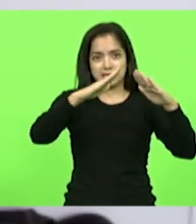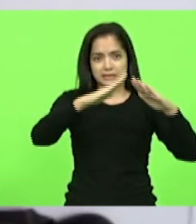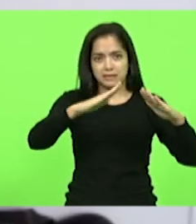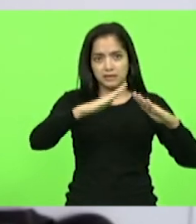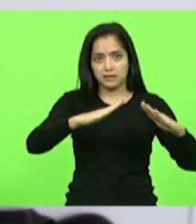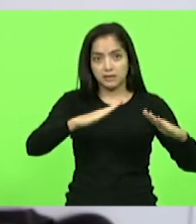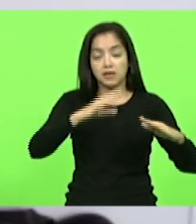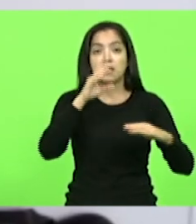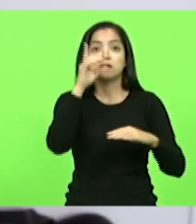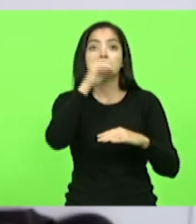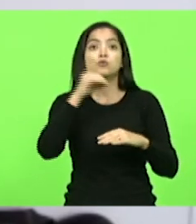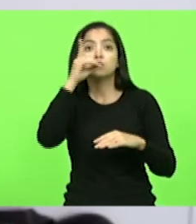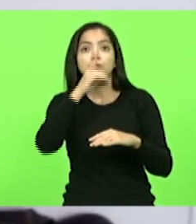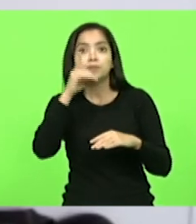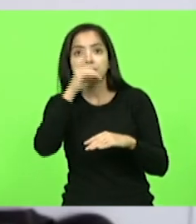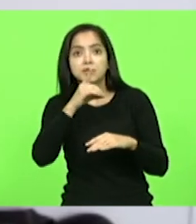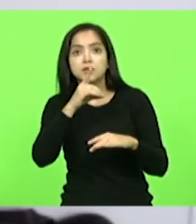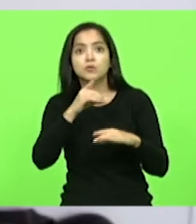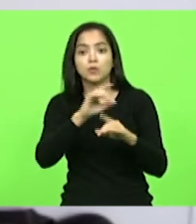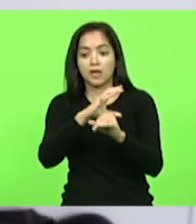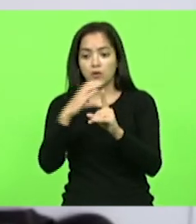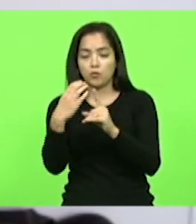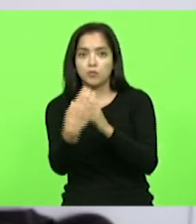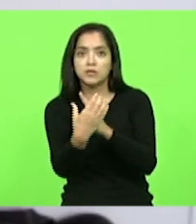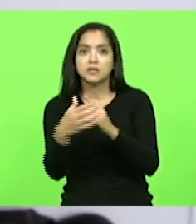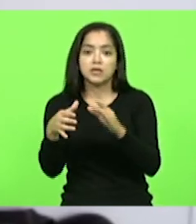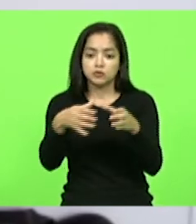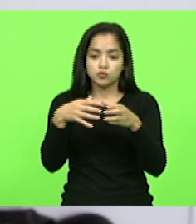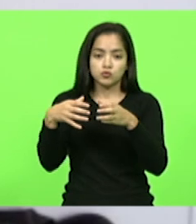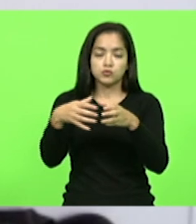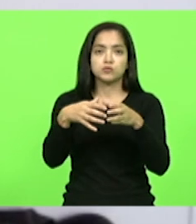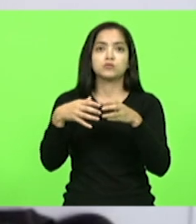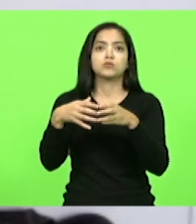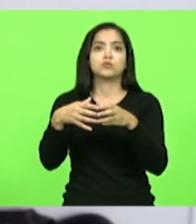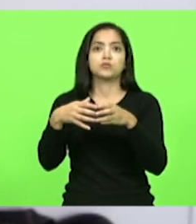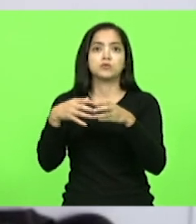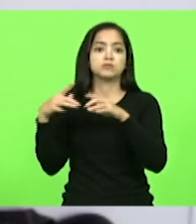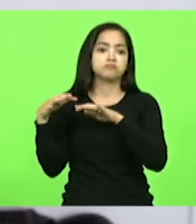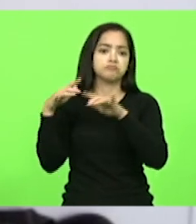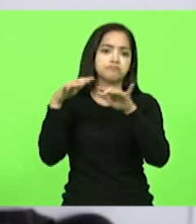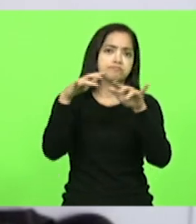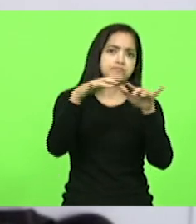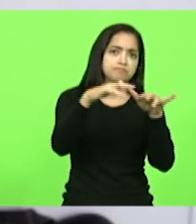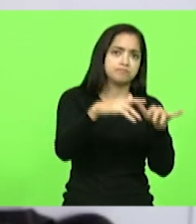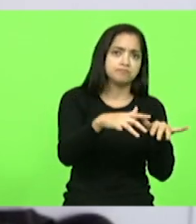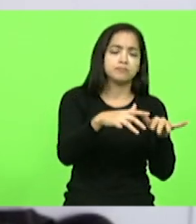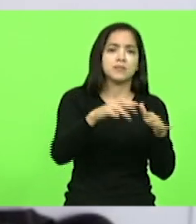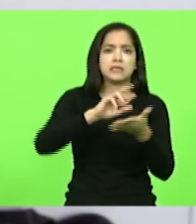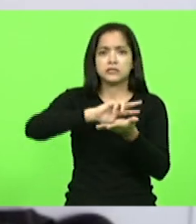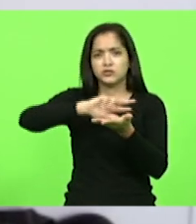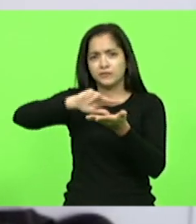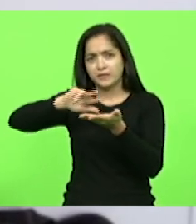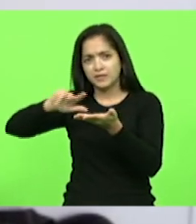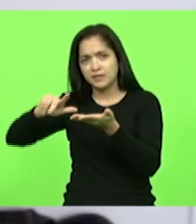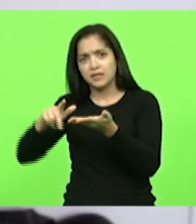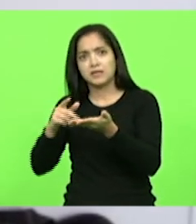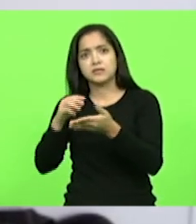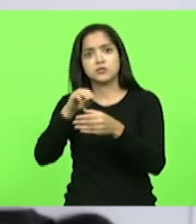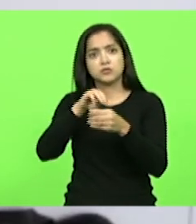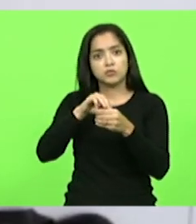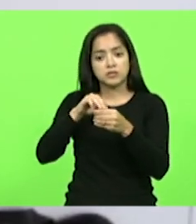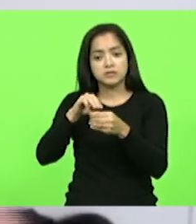a comunidade se mobilizou, como eu disse, foram pessoas de vários municípios da região e